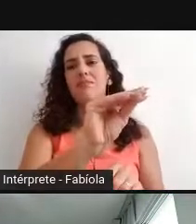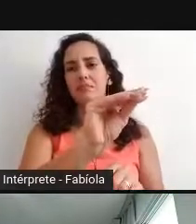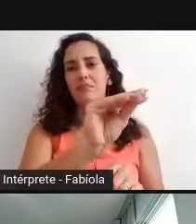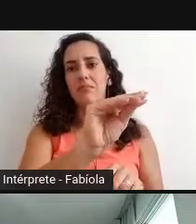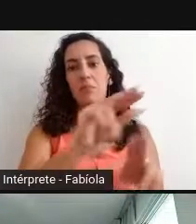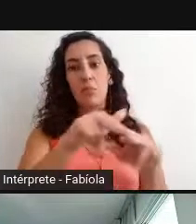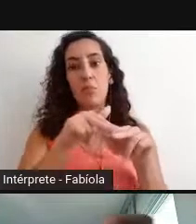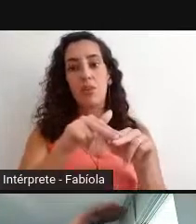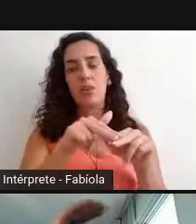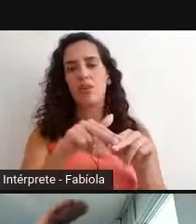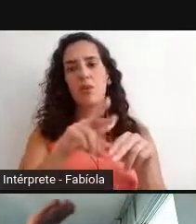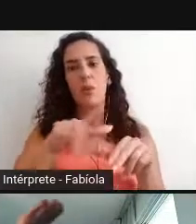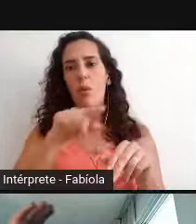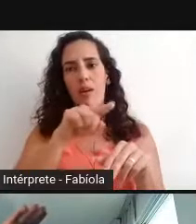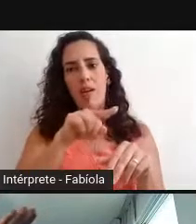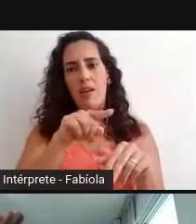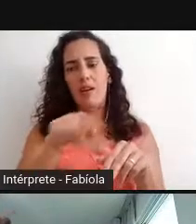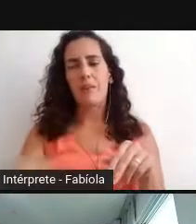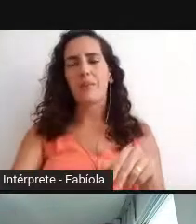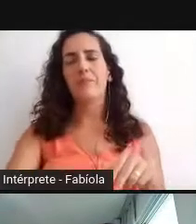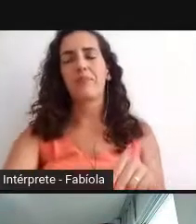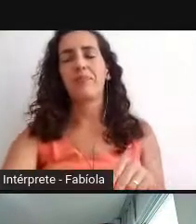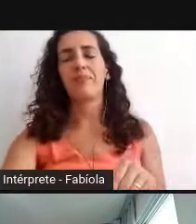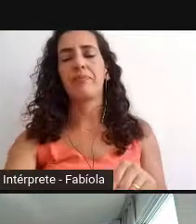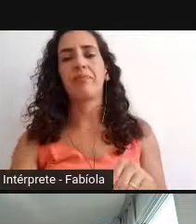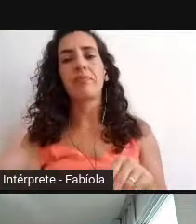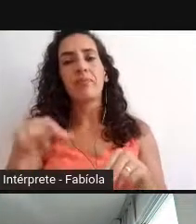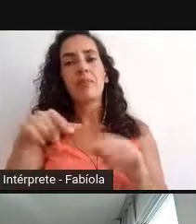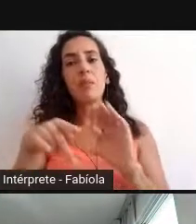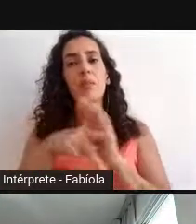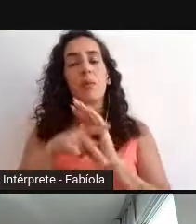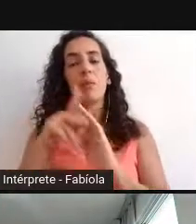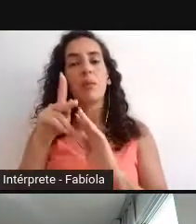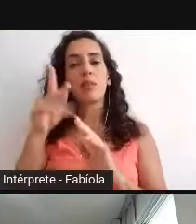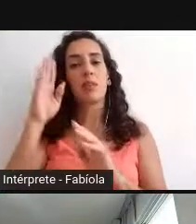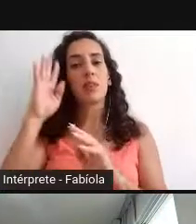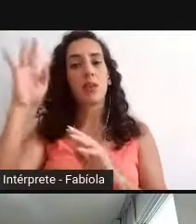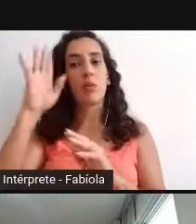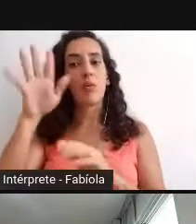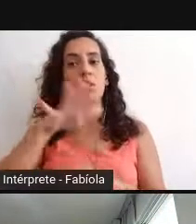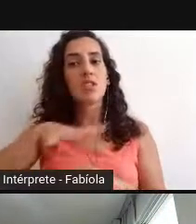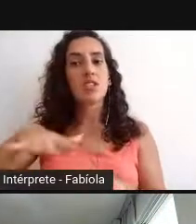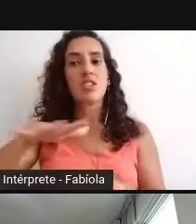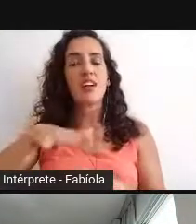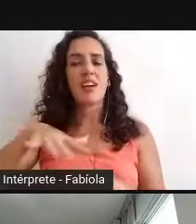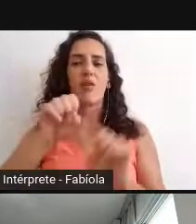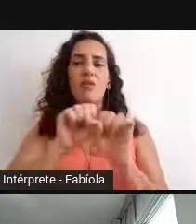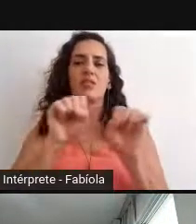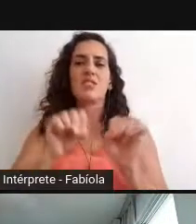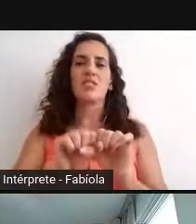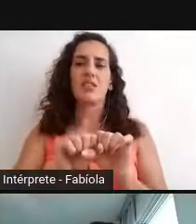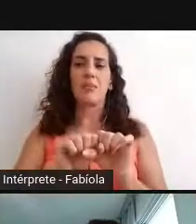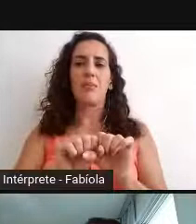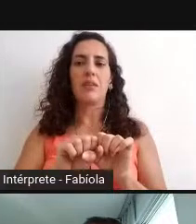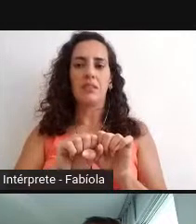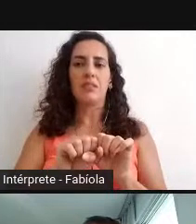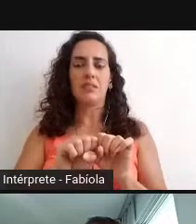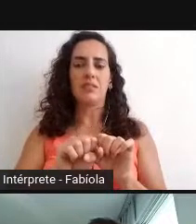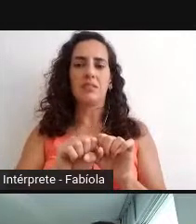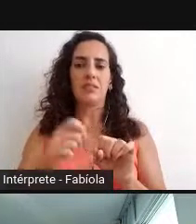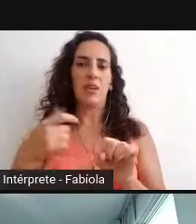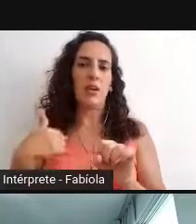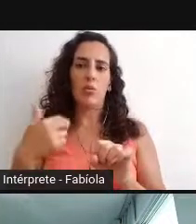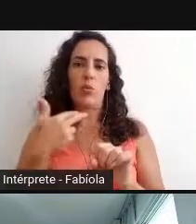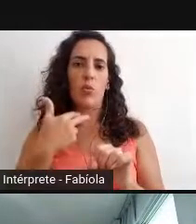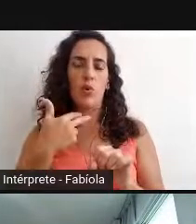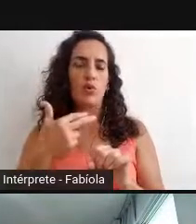A abordagem sistêmica é da teoria geral de sistemas. Então, ao invés de eu ir lá, pegar